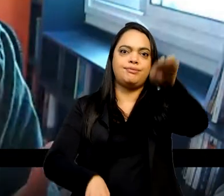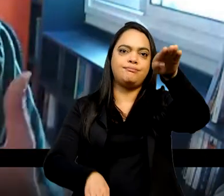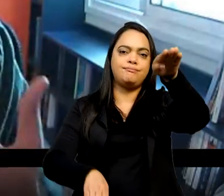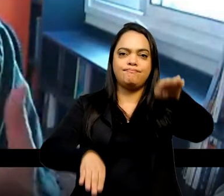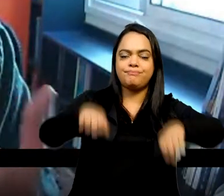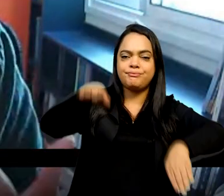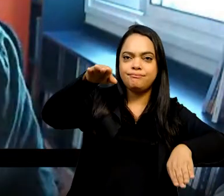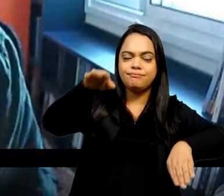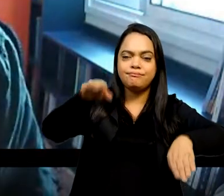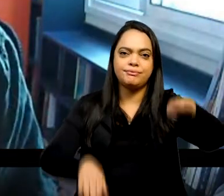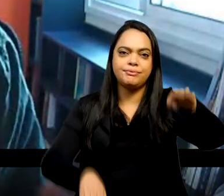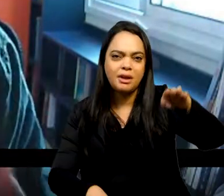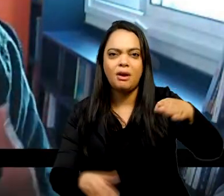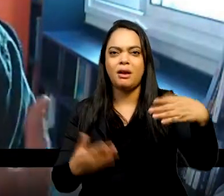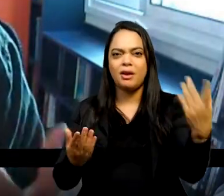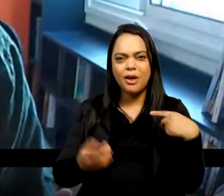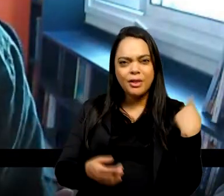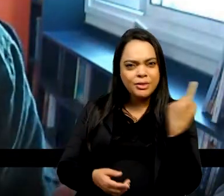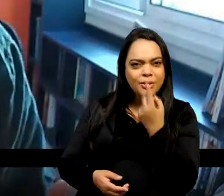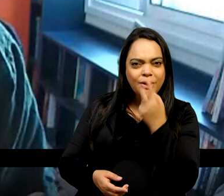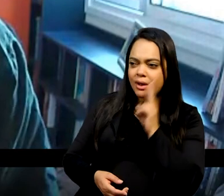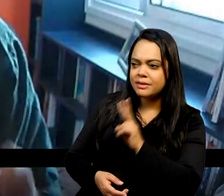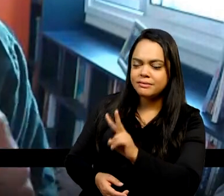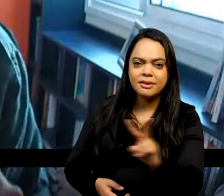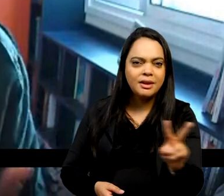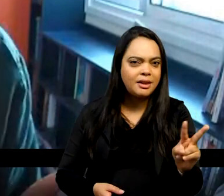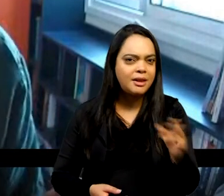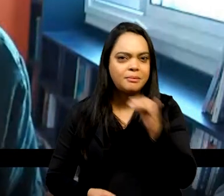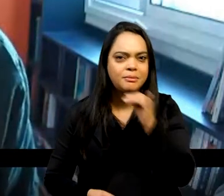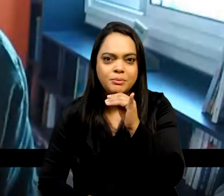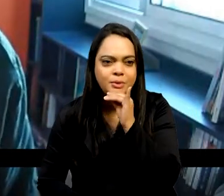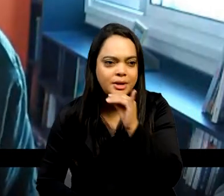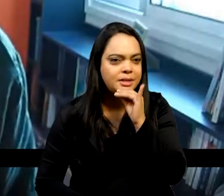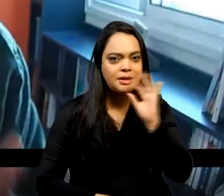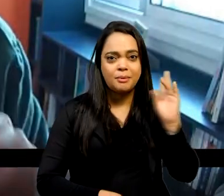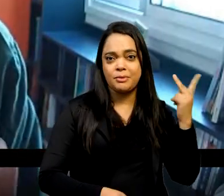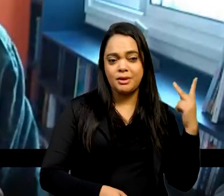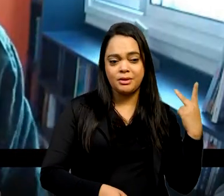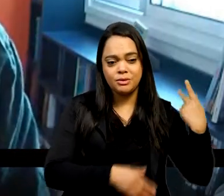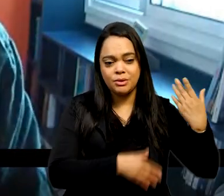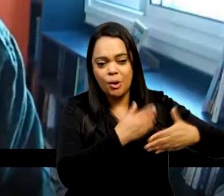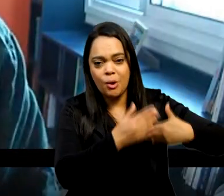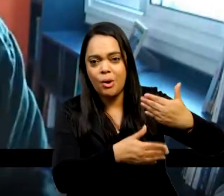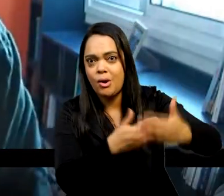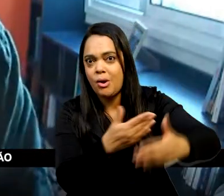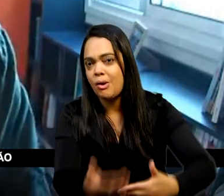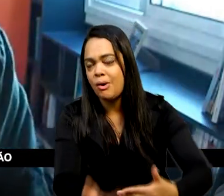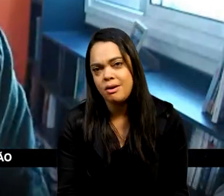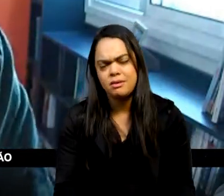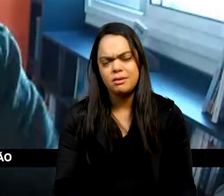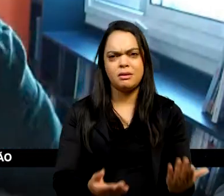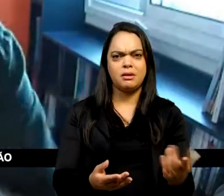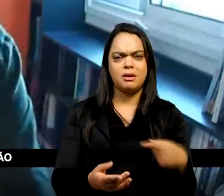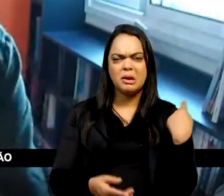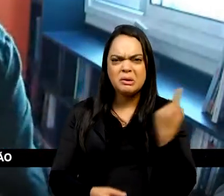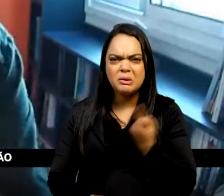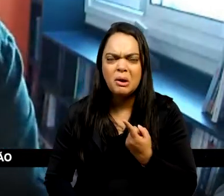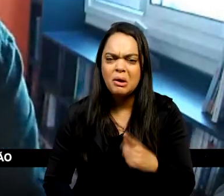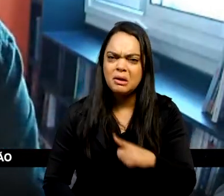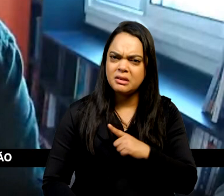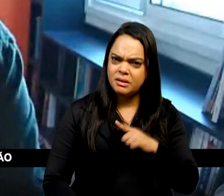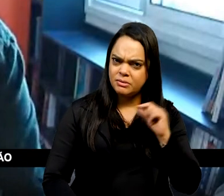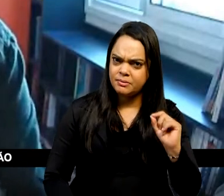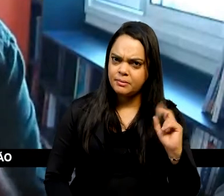refletem nas condições de conhecimento e de produção históricos. Então, o que nós temos? A